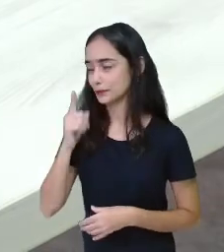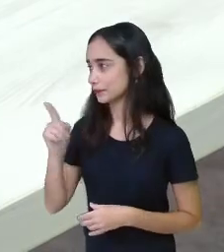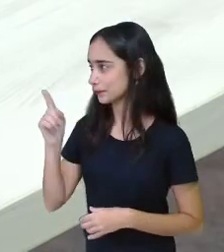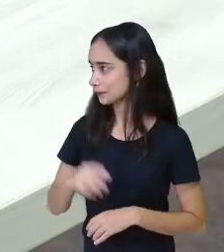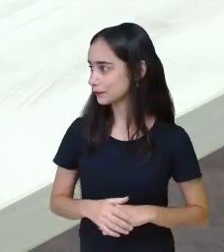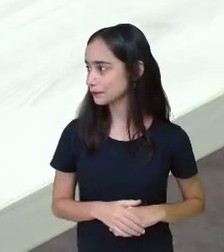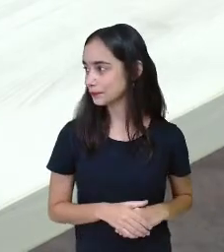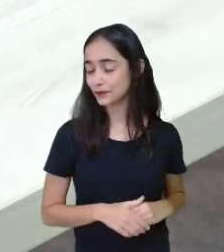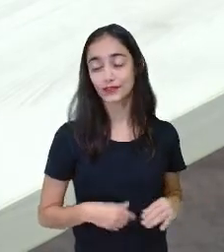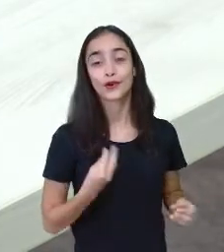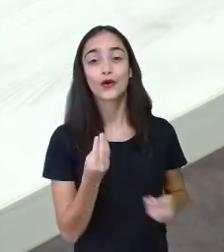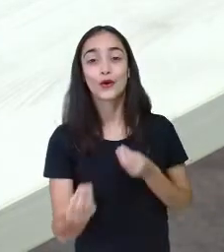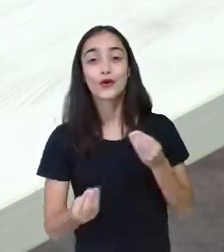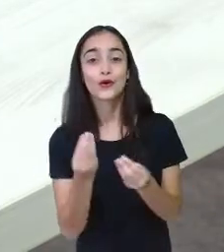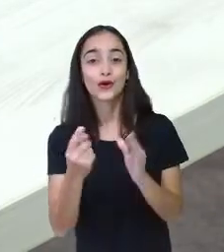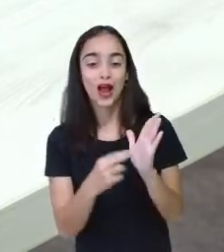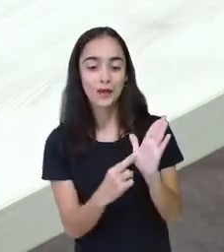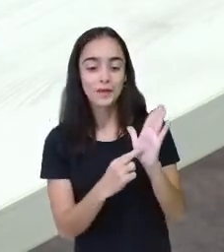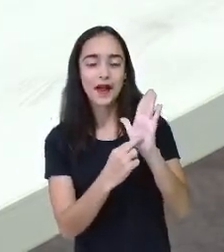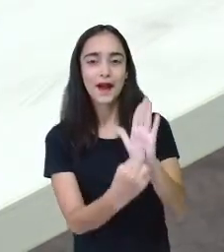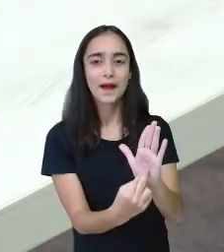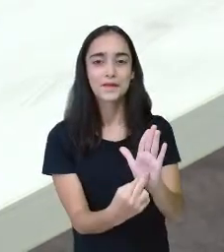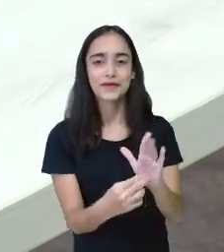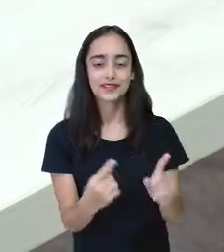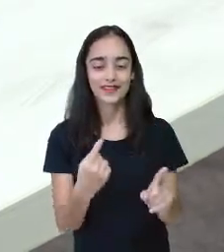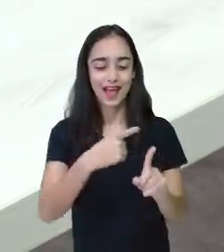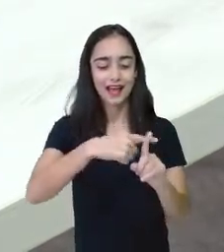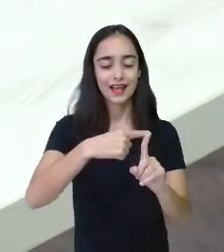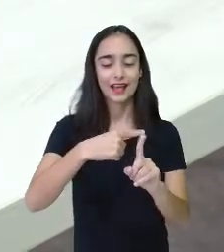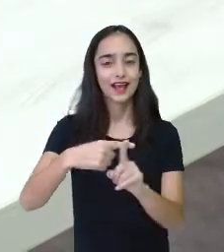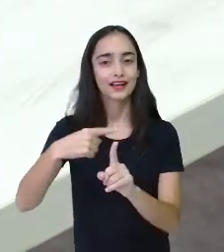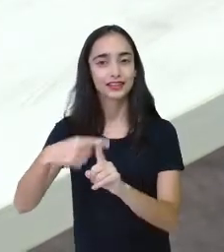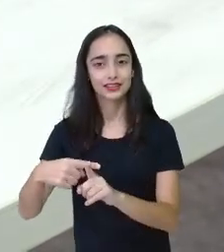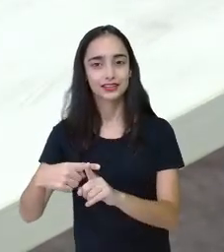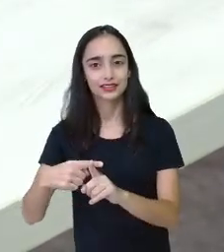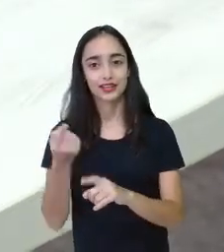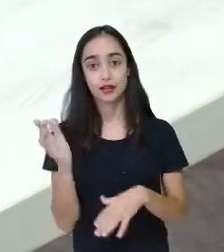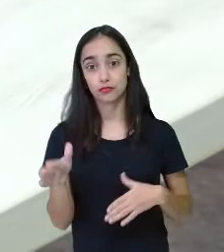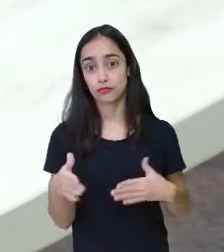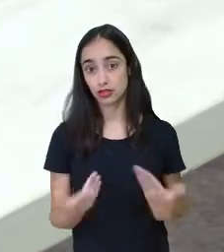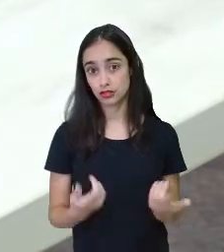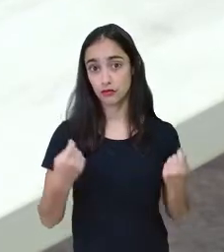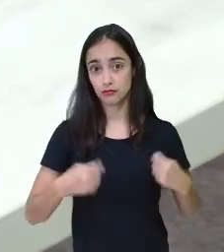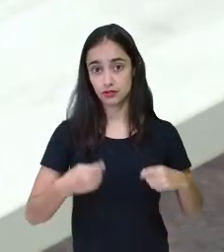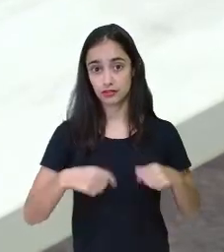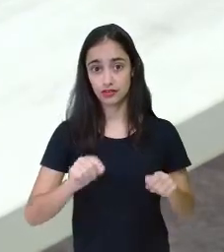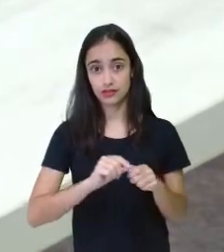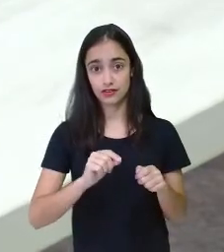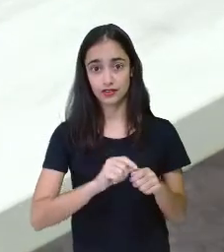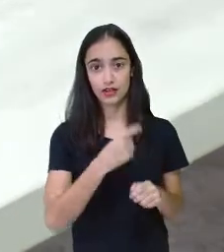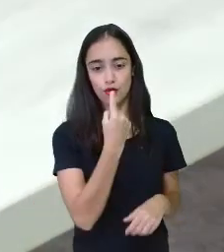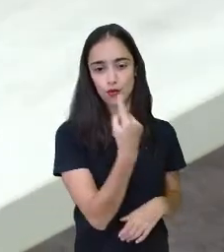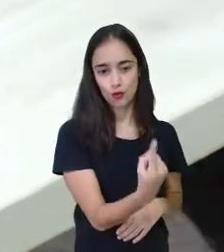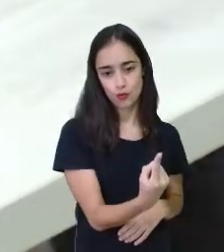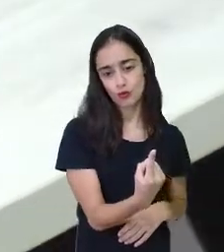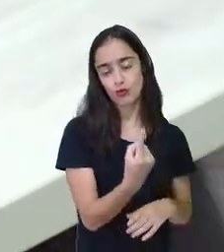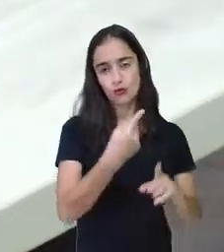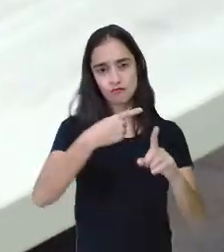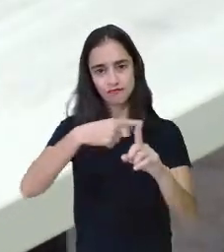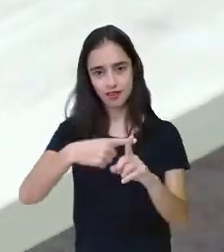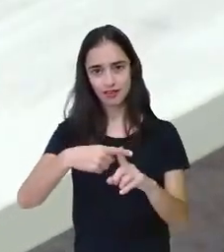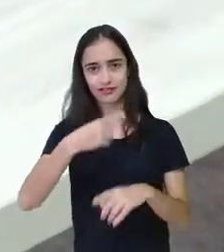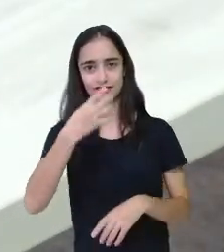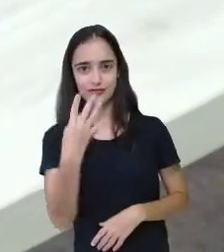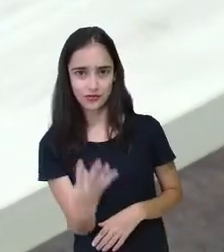E aí, como é que a gente vai representar essa soma? Então, vai ser 1 mais 4.